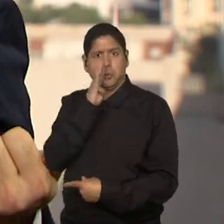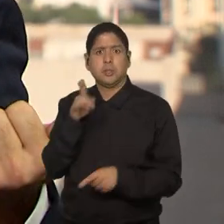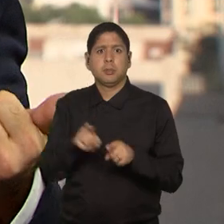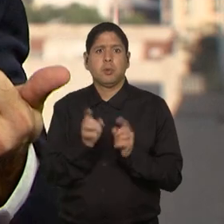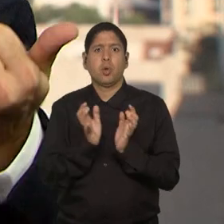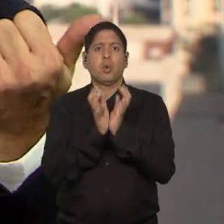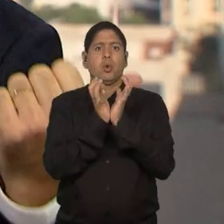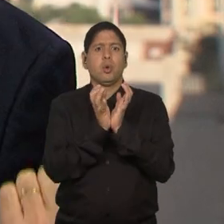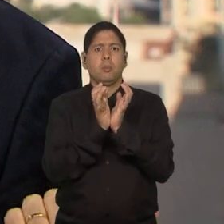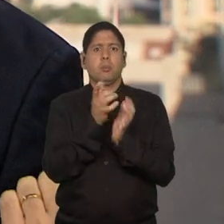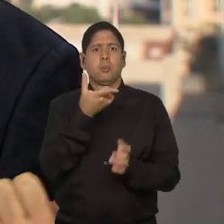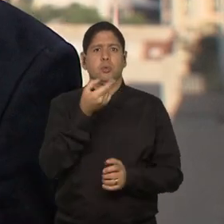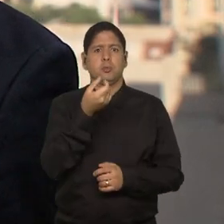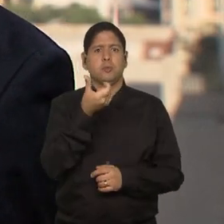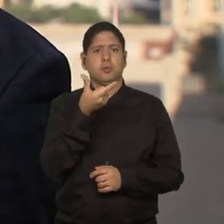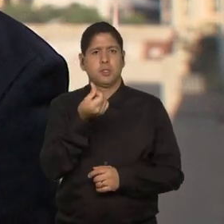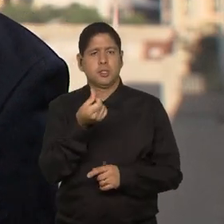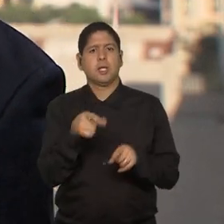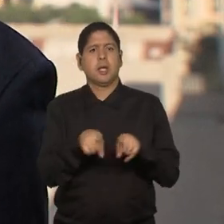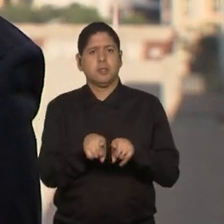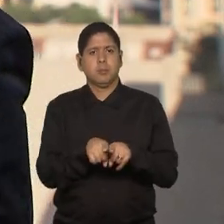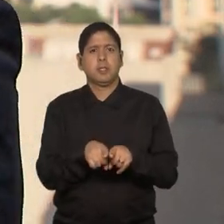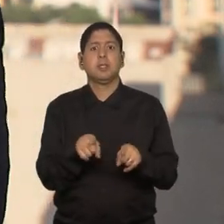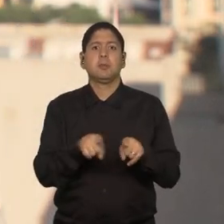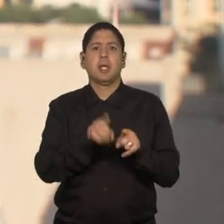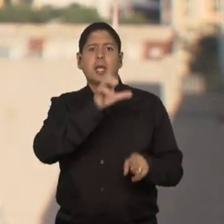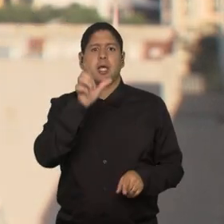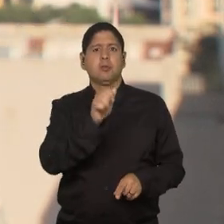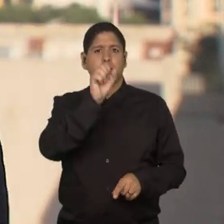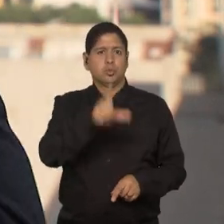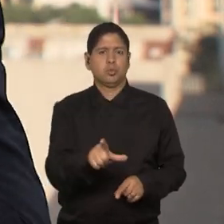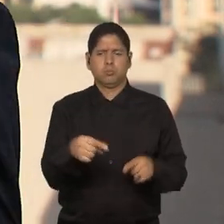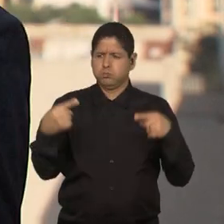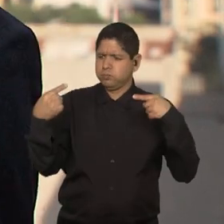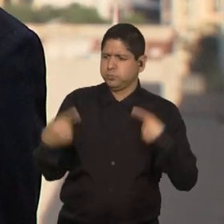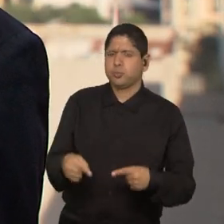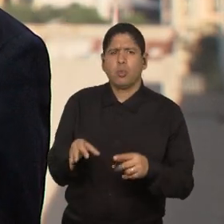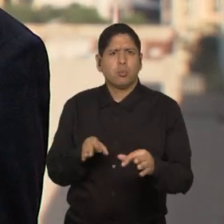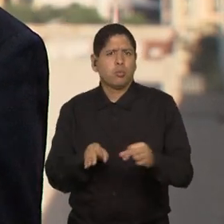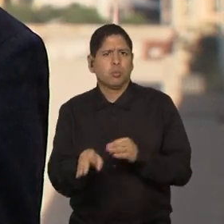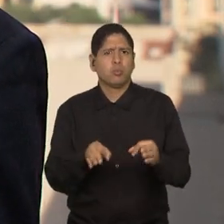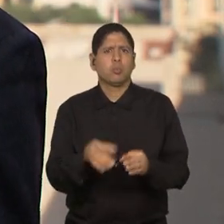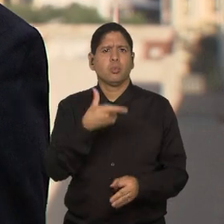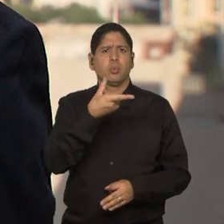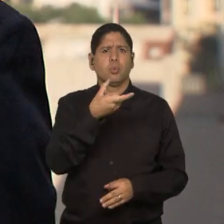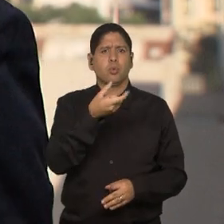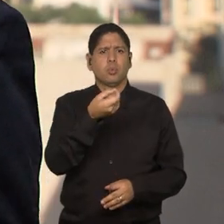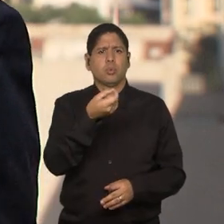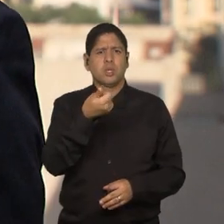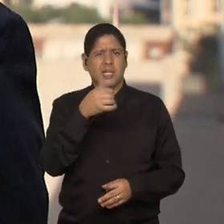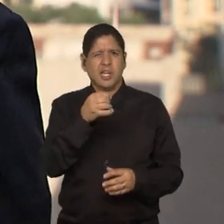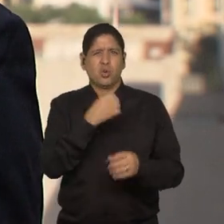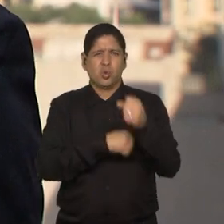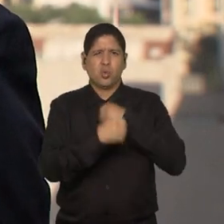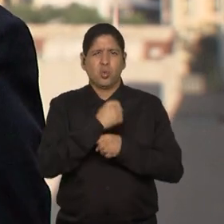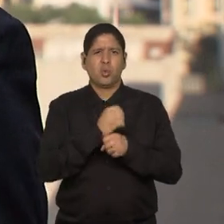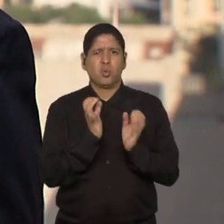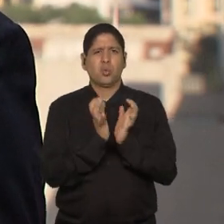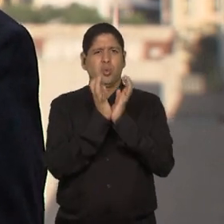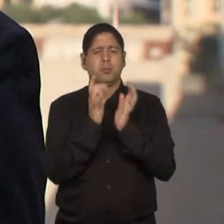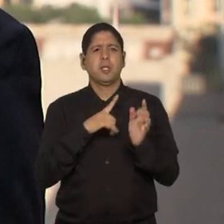a Copa do Mundo de 2026 antes. Temos a África do Sul como concorrente, que organizou a Copa de 2010. E temos uma